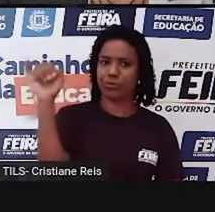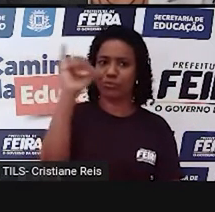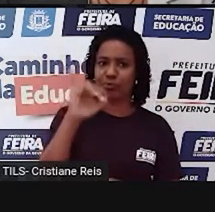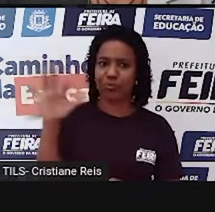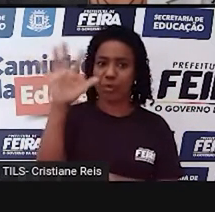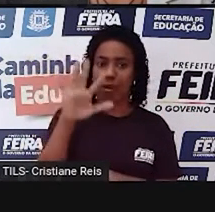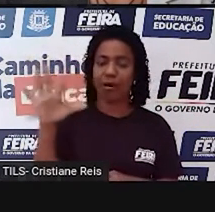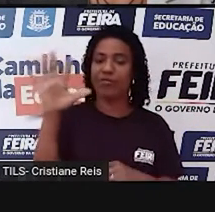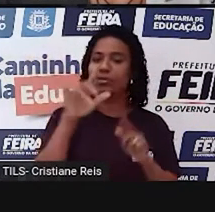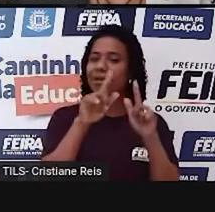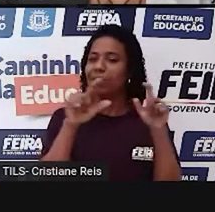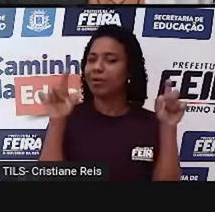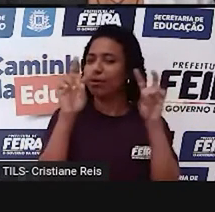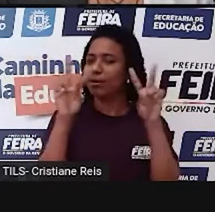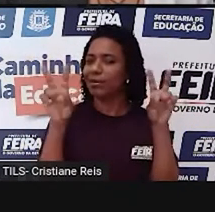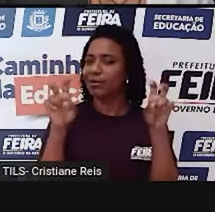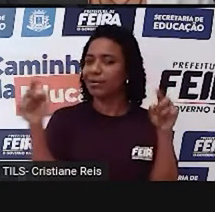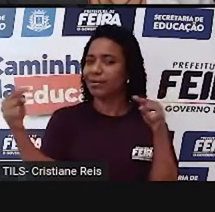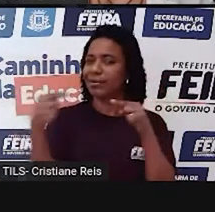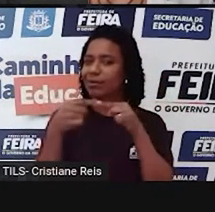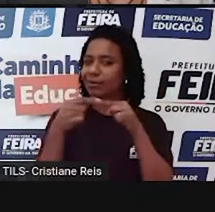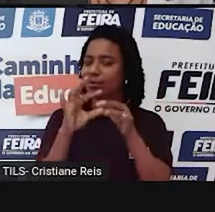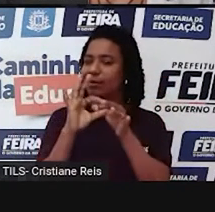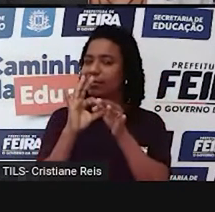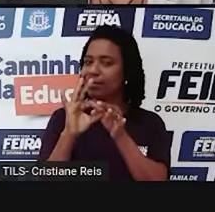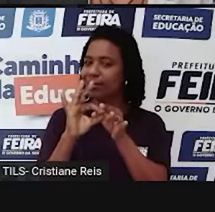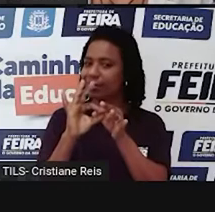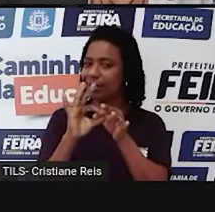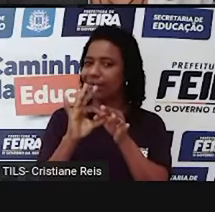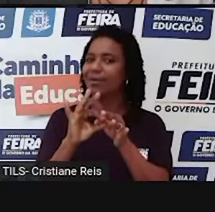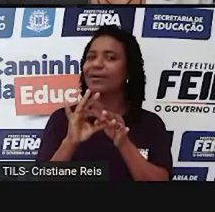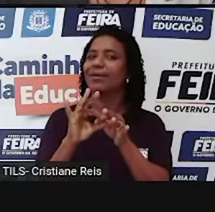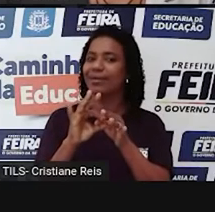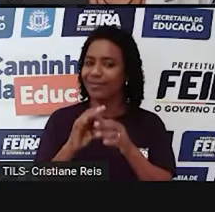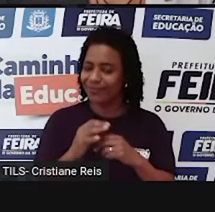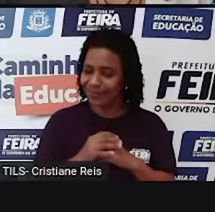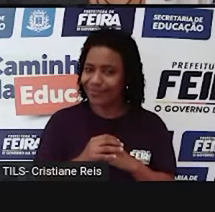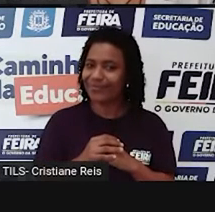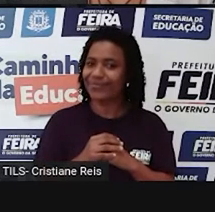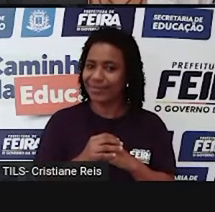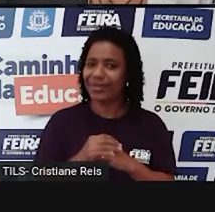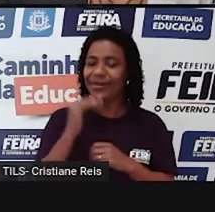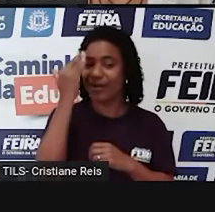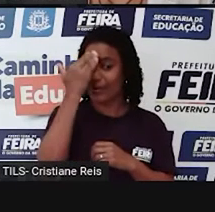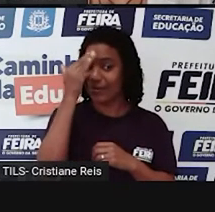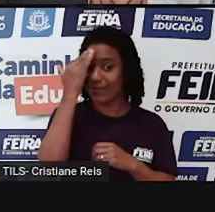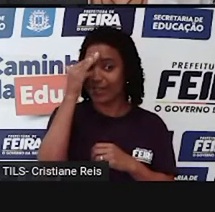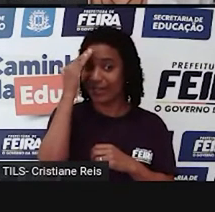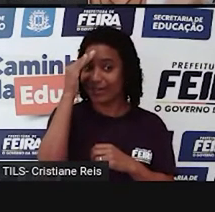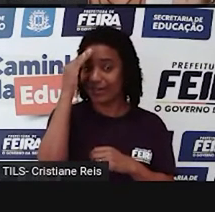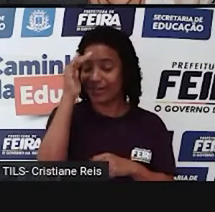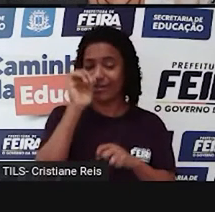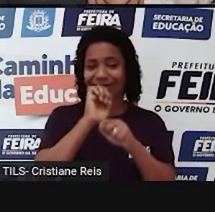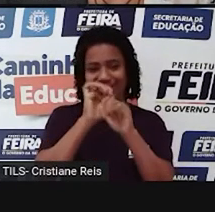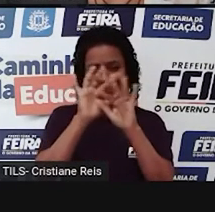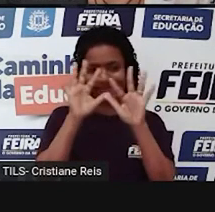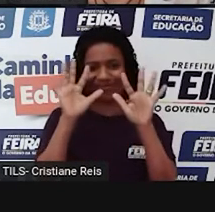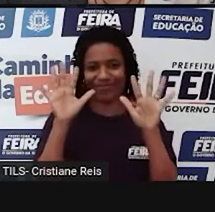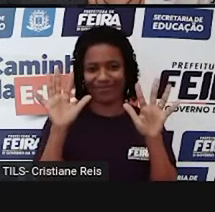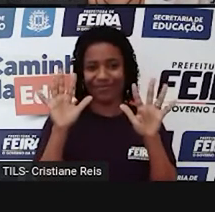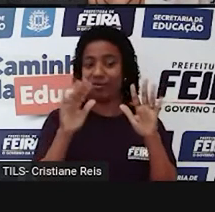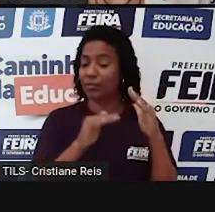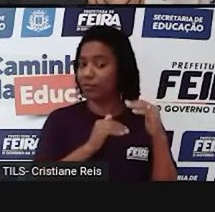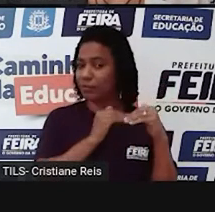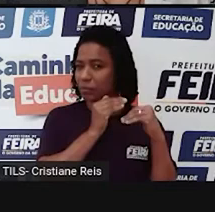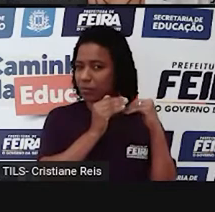compreendeu sobre o título. Gradativamente você já está construindo o entendimento do texto. Logo